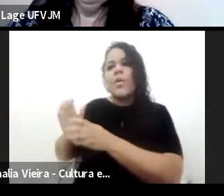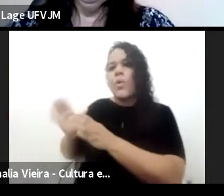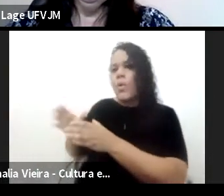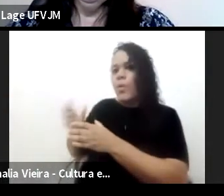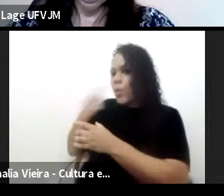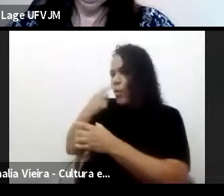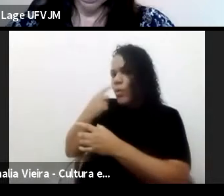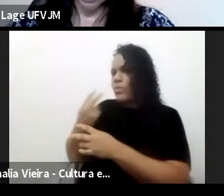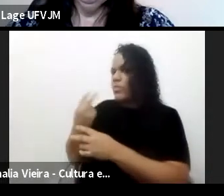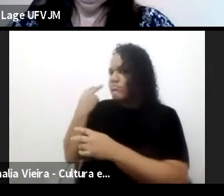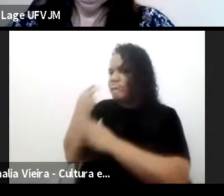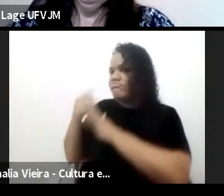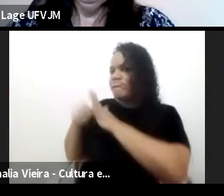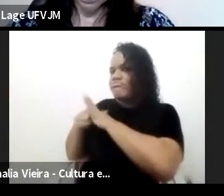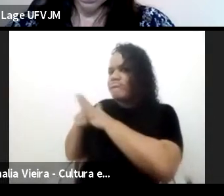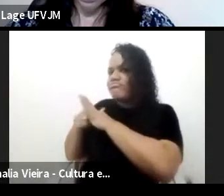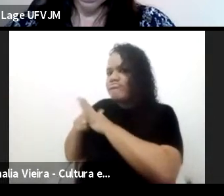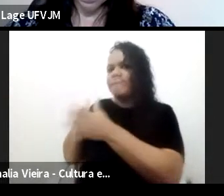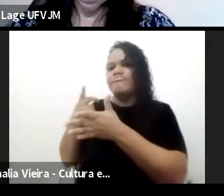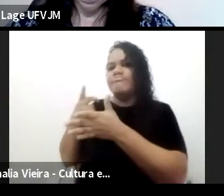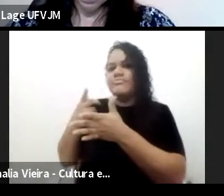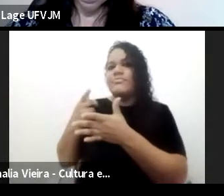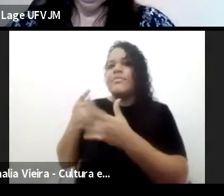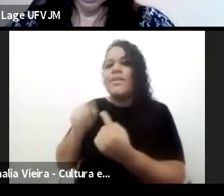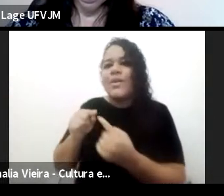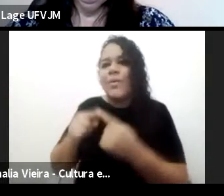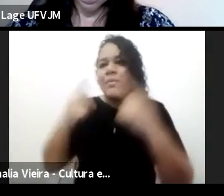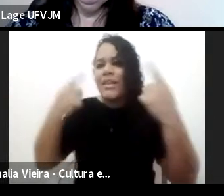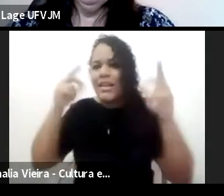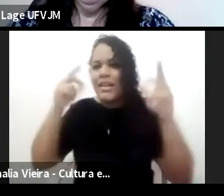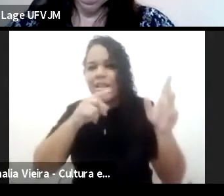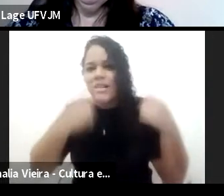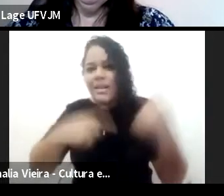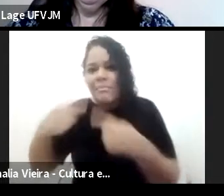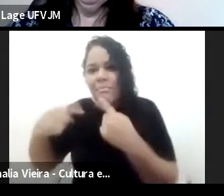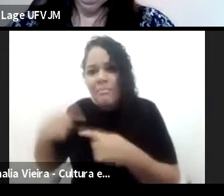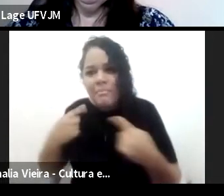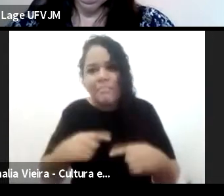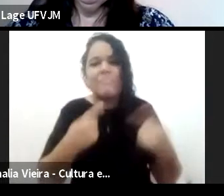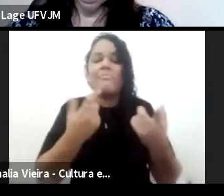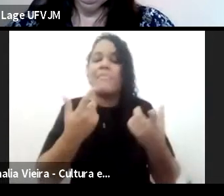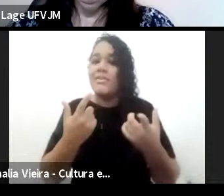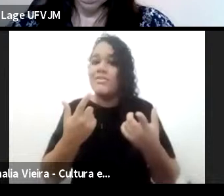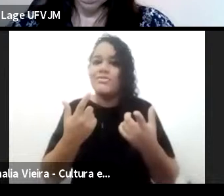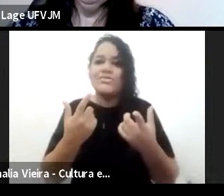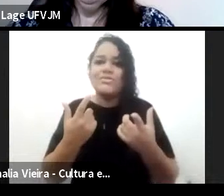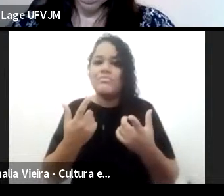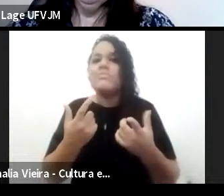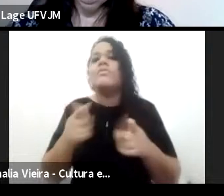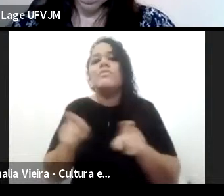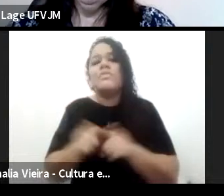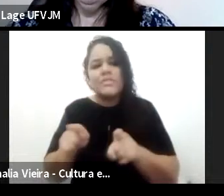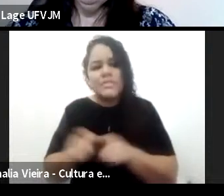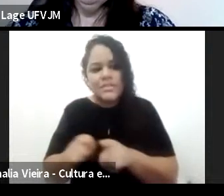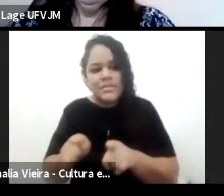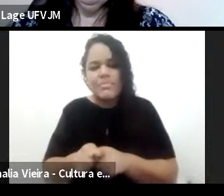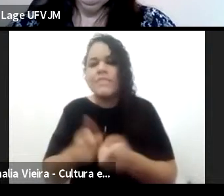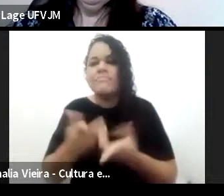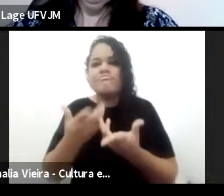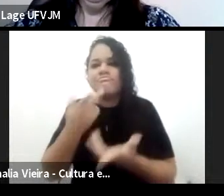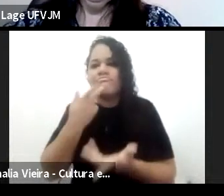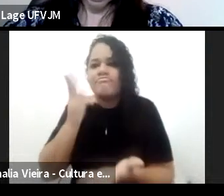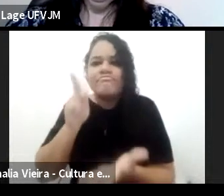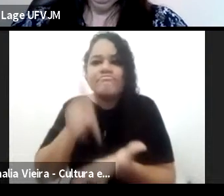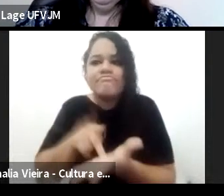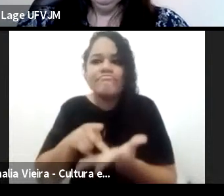franco, aberto, diverso, democrático, sobre o nosso passado e as grandes questões que